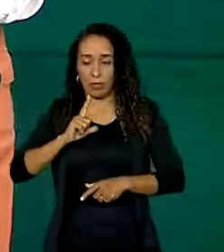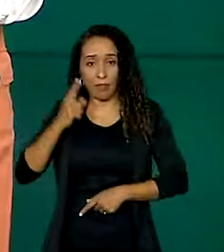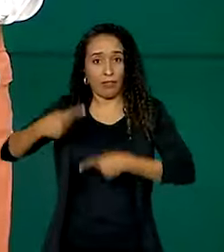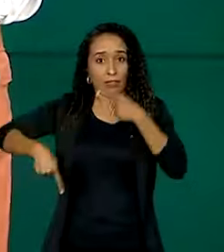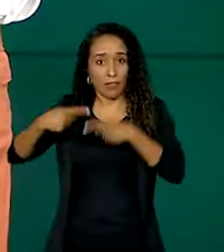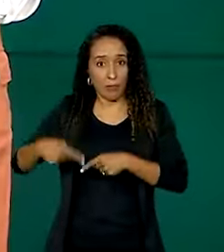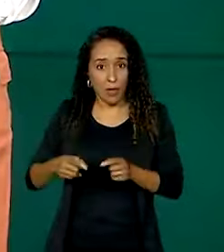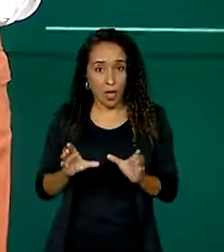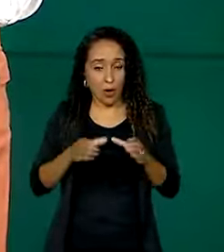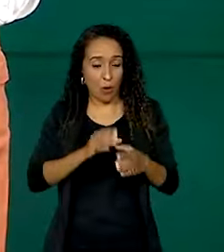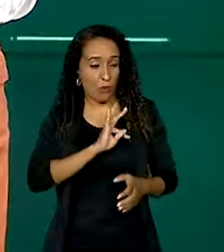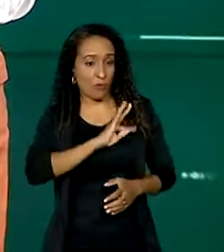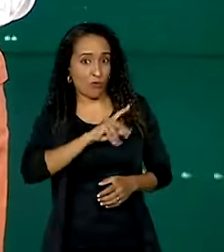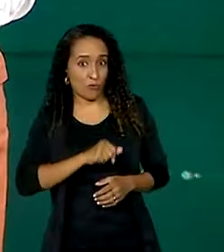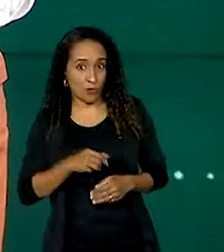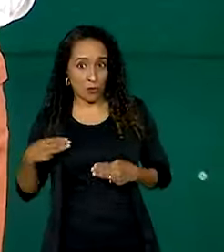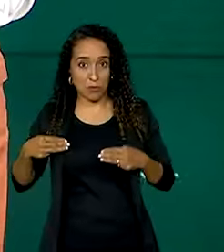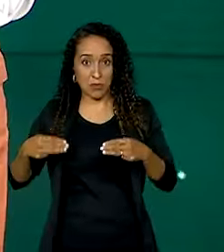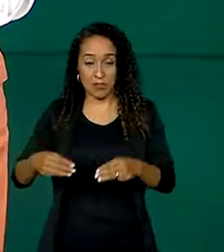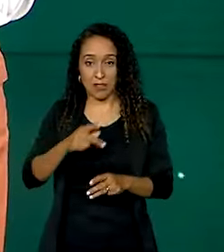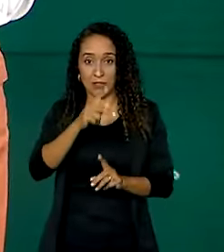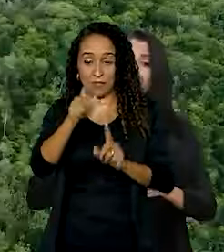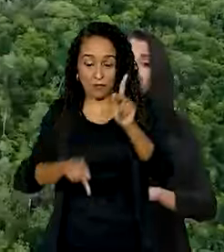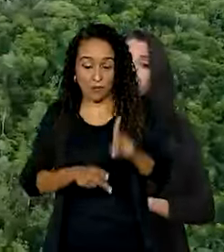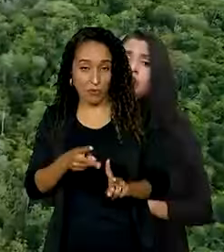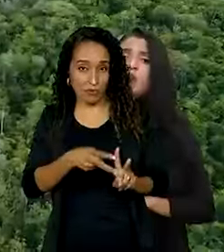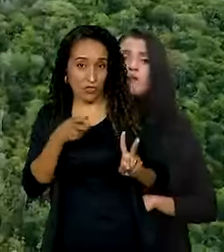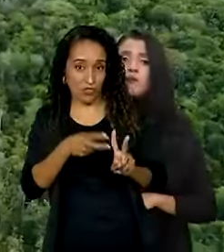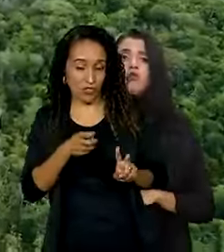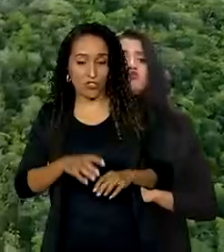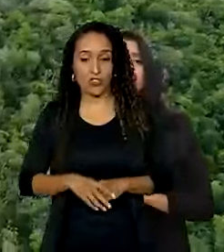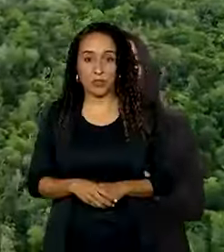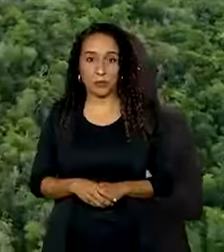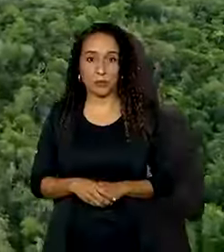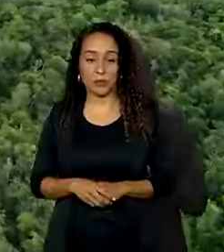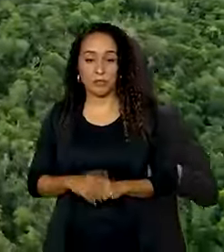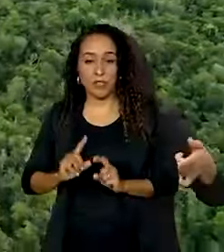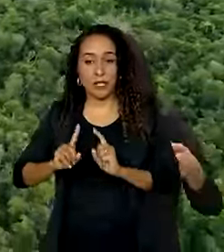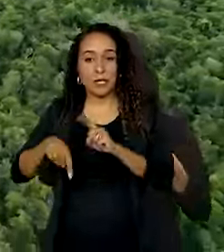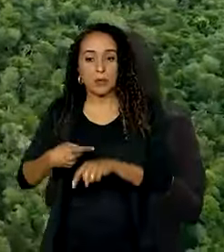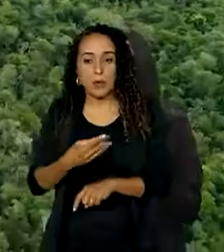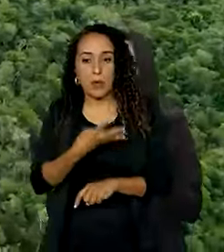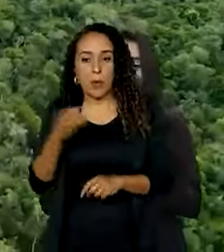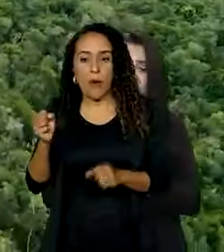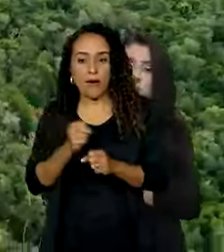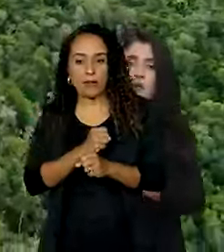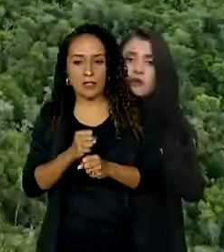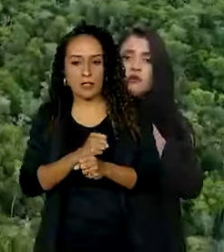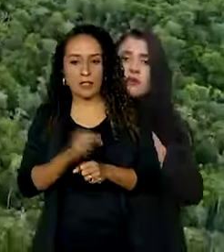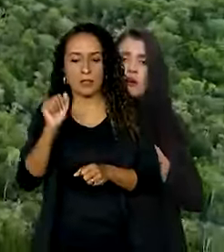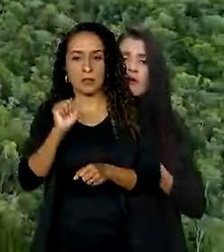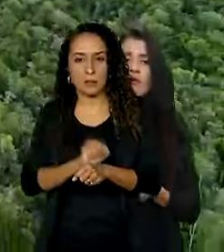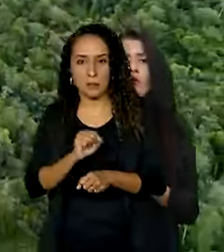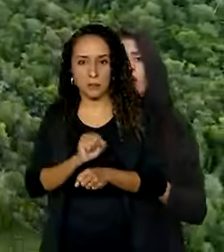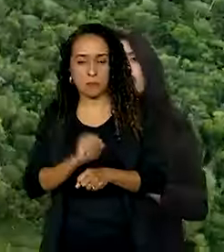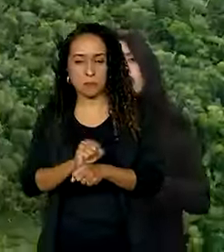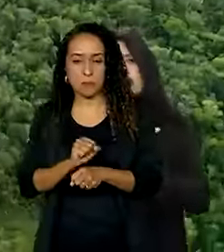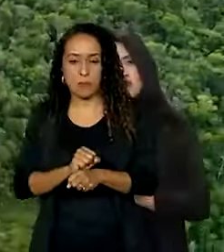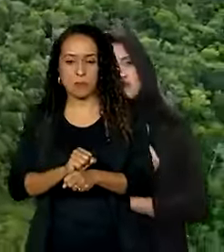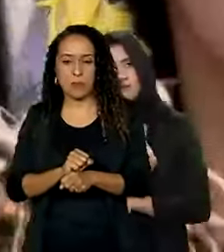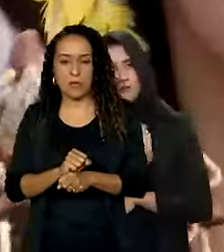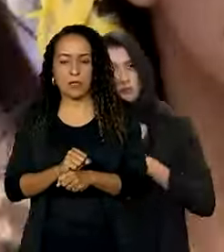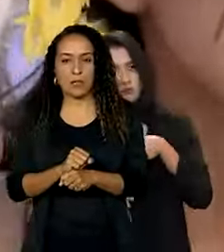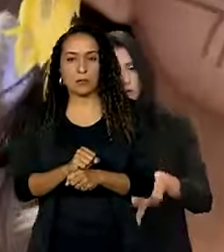FUNAI e do Ministério dos Povos Indígenas. Depois de 40 anos aguardando a saída de ocupantes